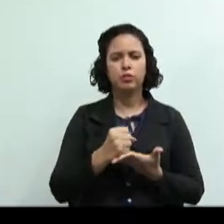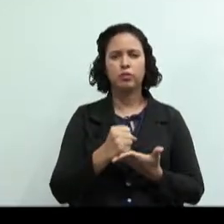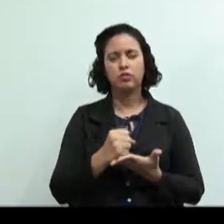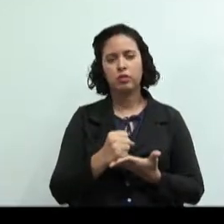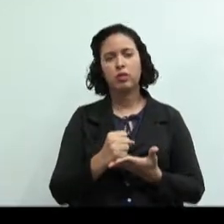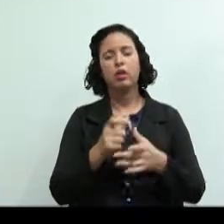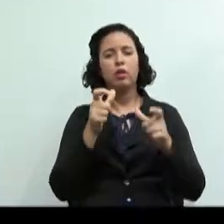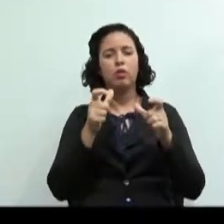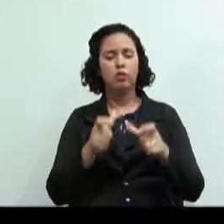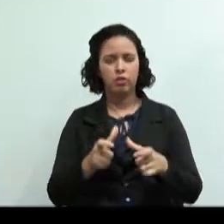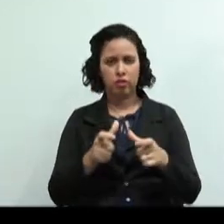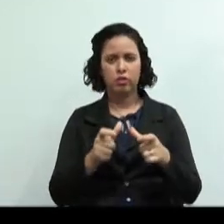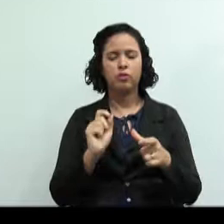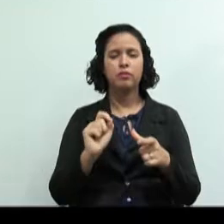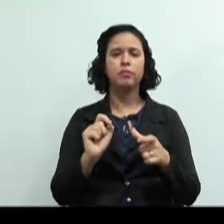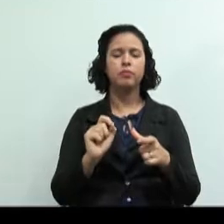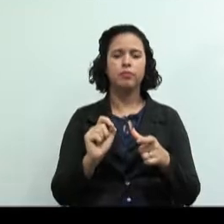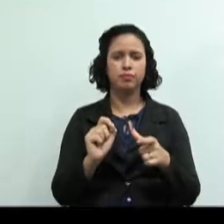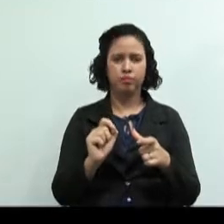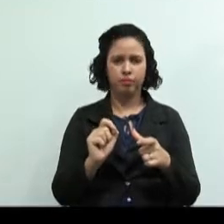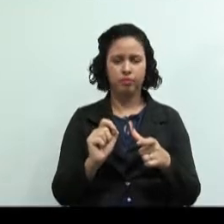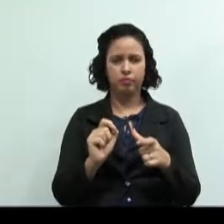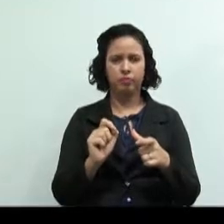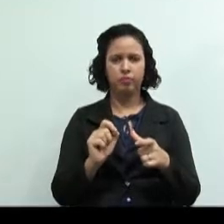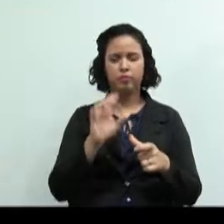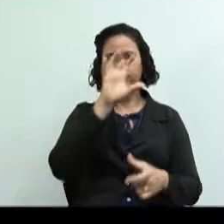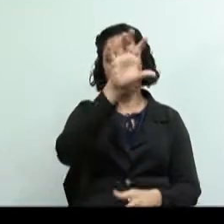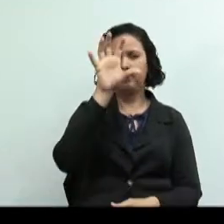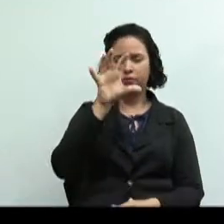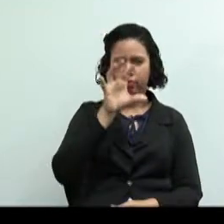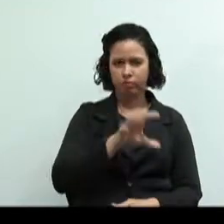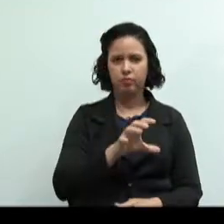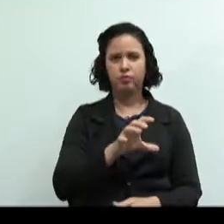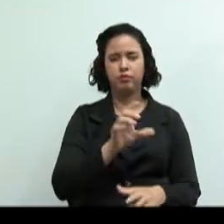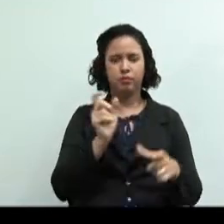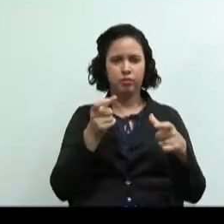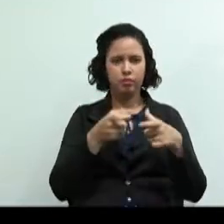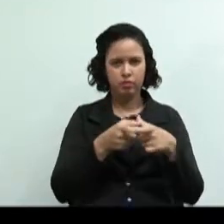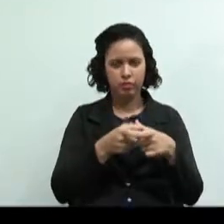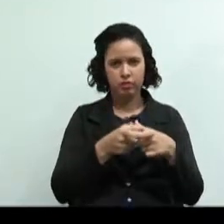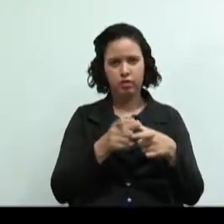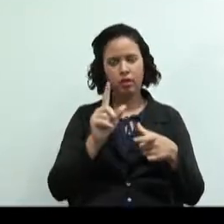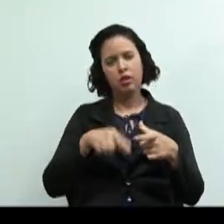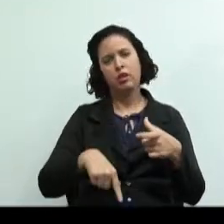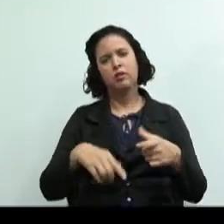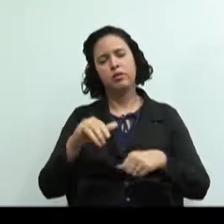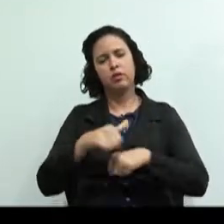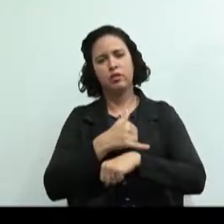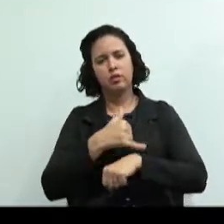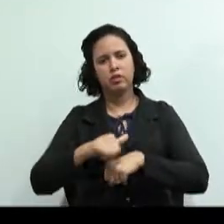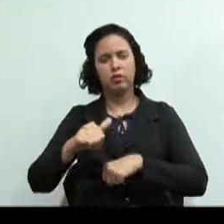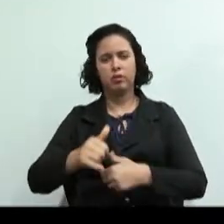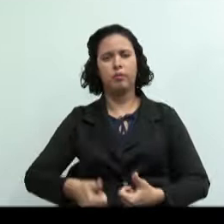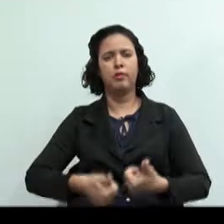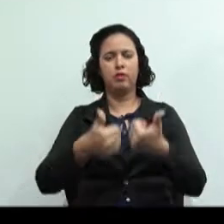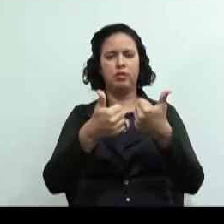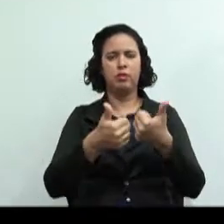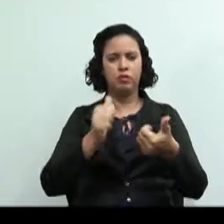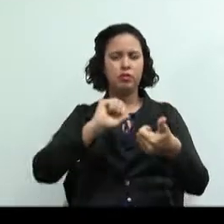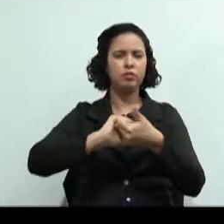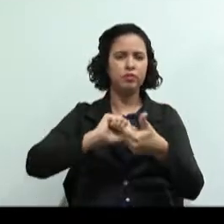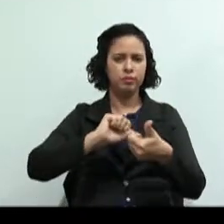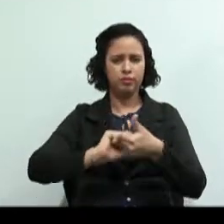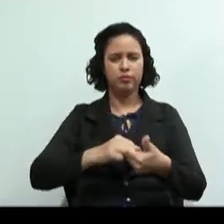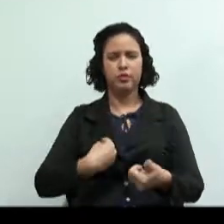desenvolvidas, mostrou ser a melhor estratégia para garantir melhor qualidade de vida, trabalho, renda,